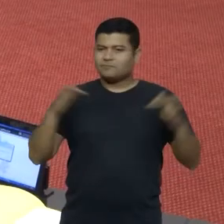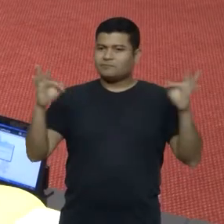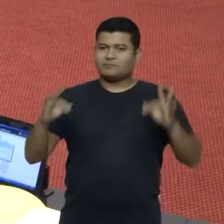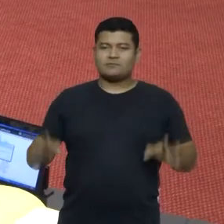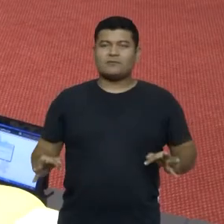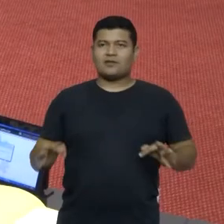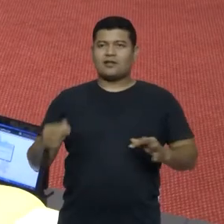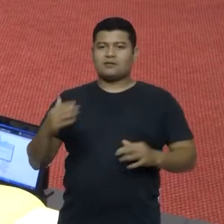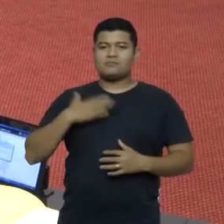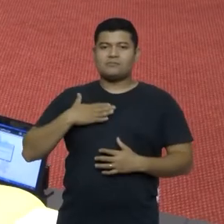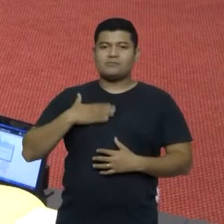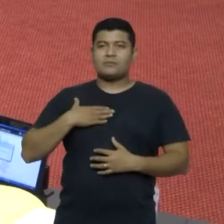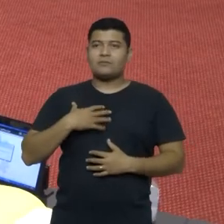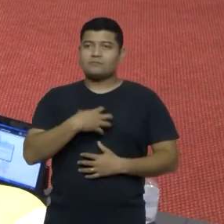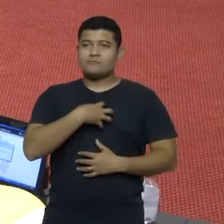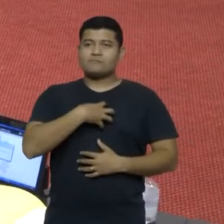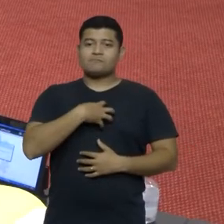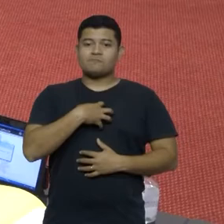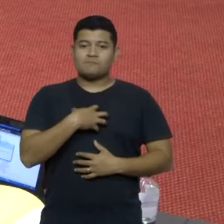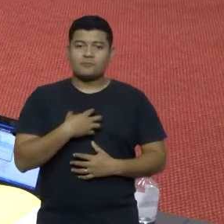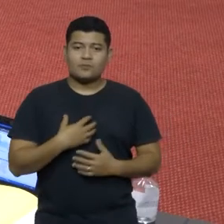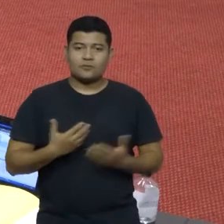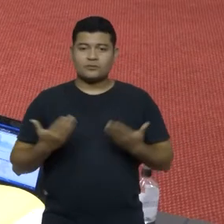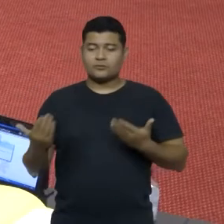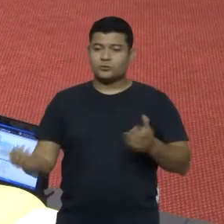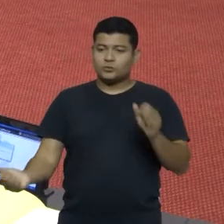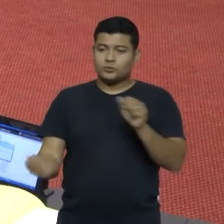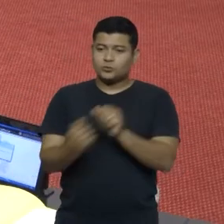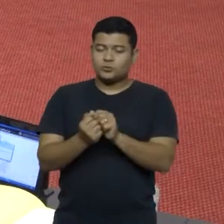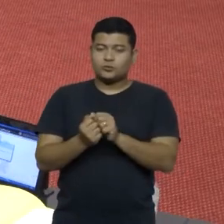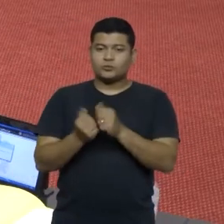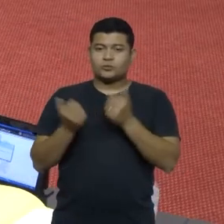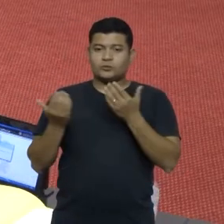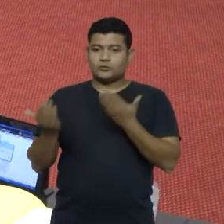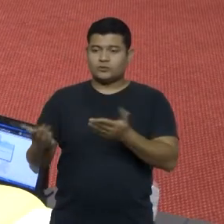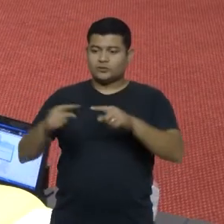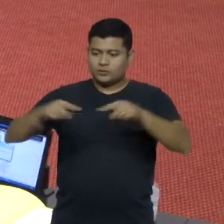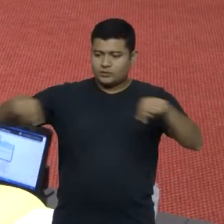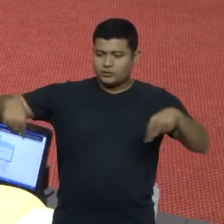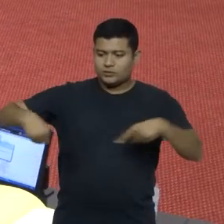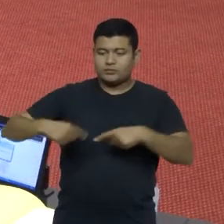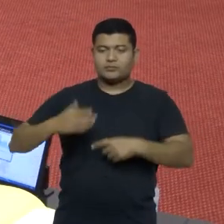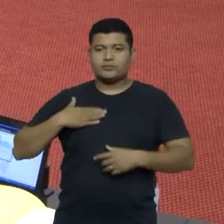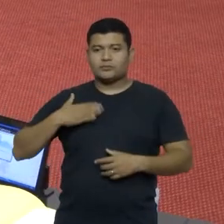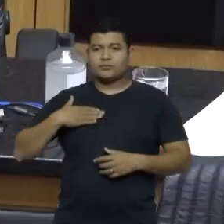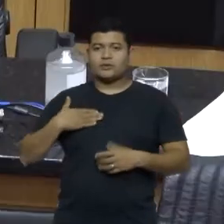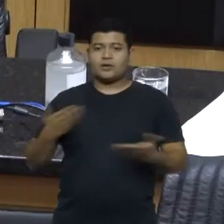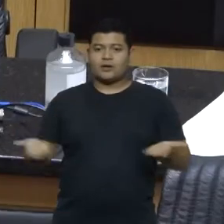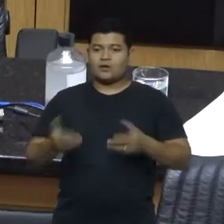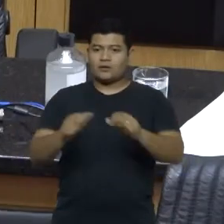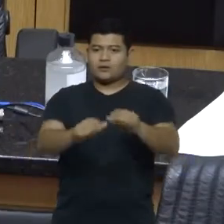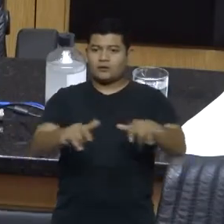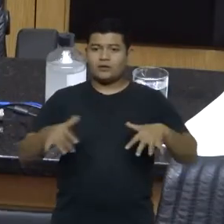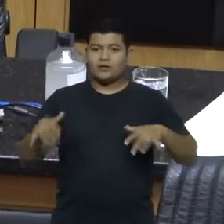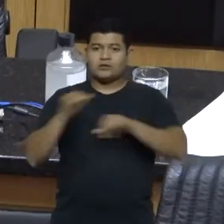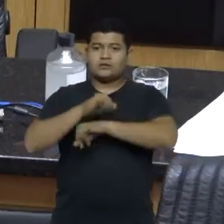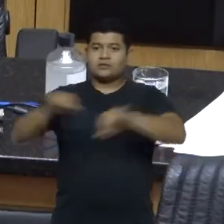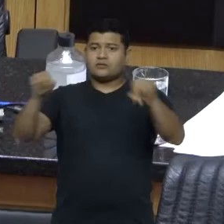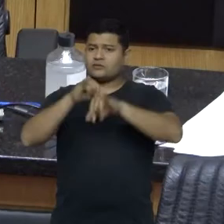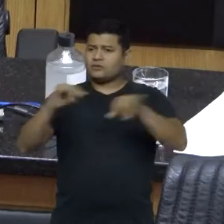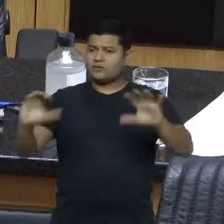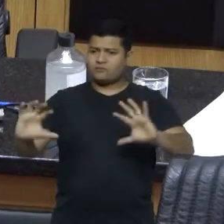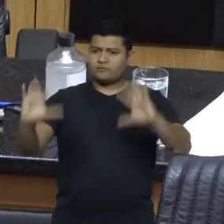em recebê-los aqui no gabinete, na Assembleia, com os nossos colegas deputados, para divulgar essa festa tão importante.